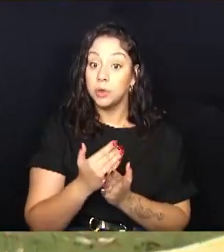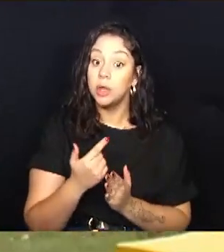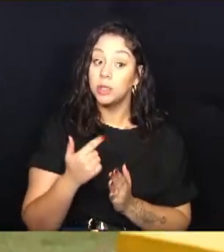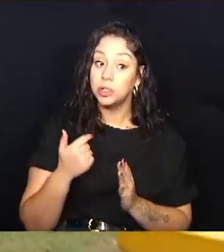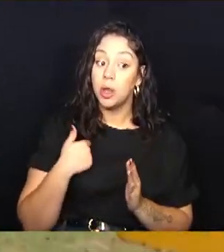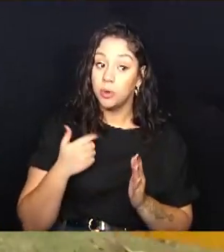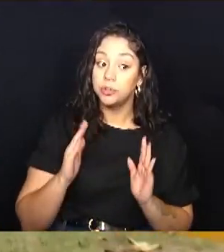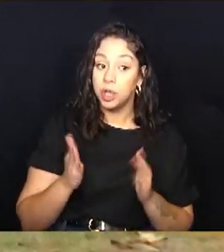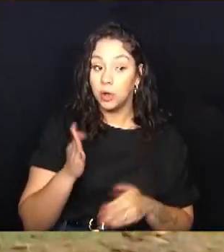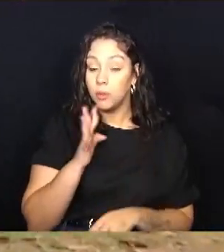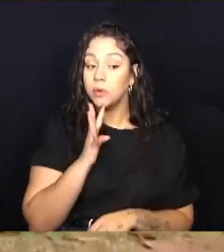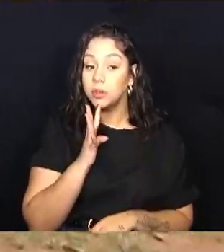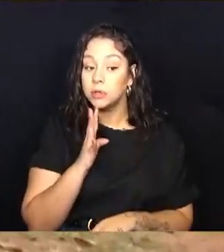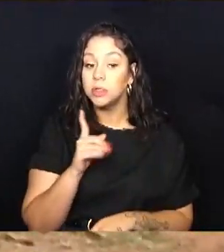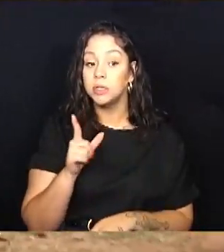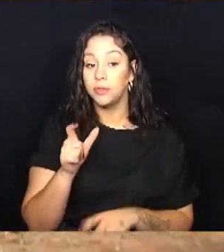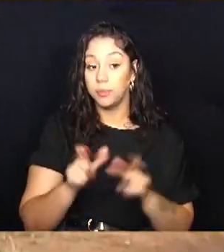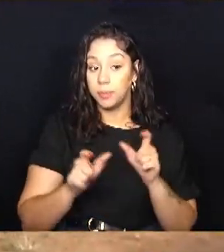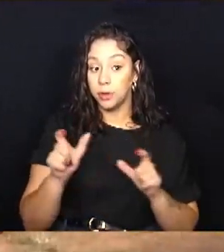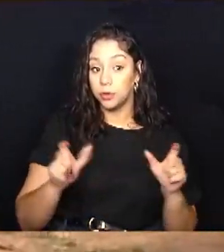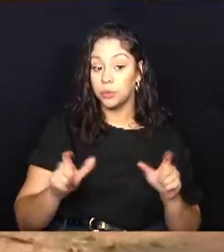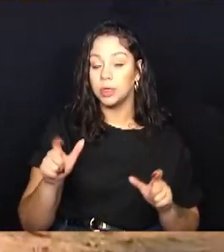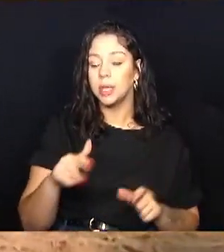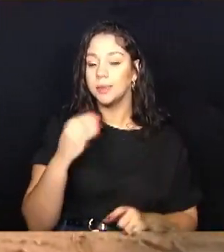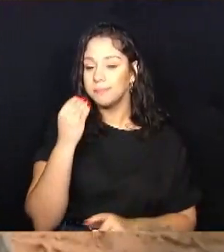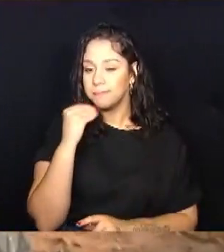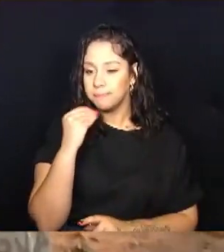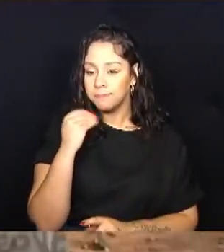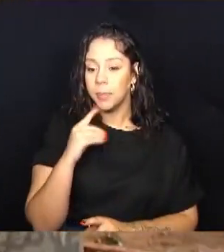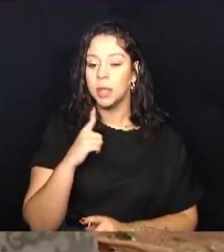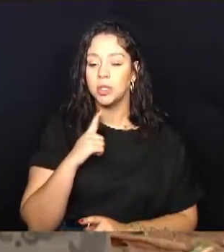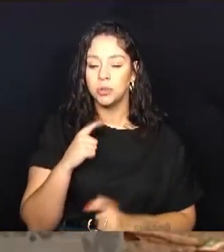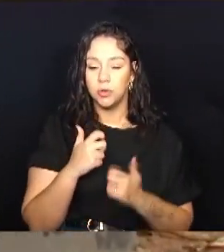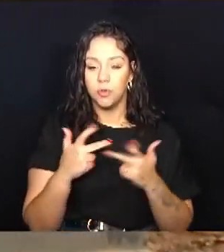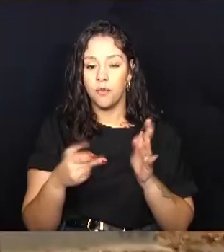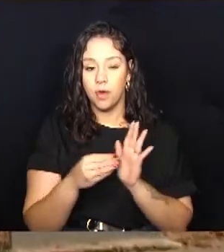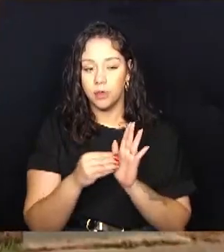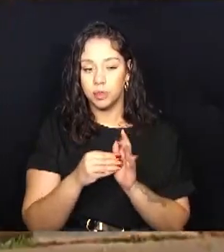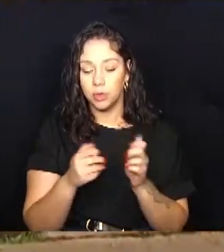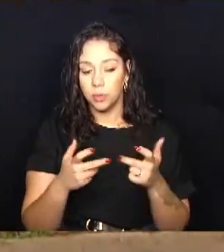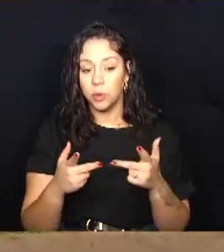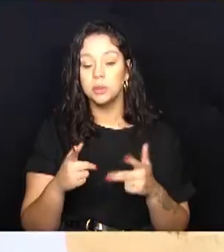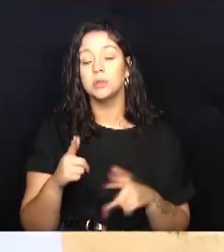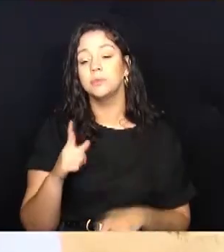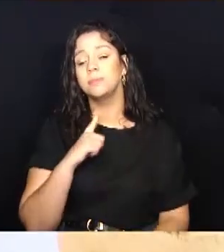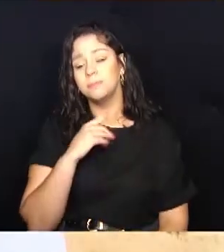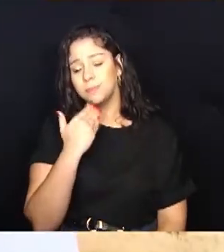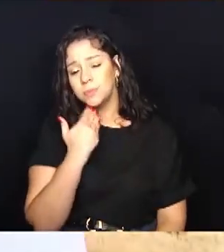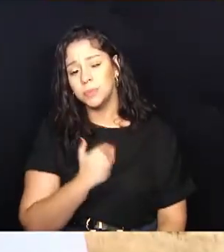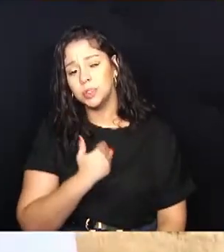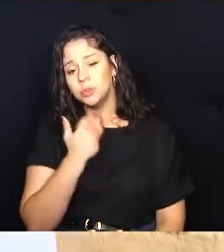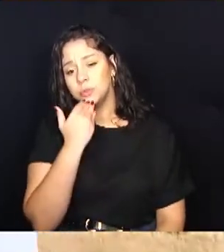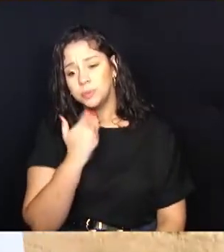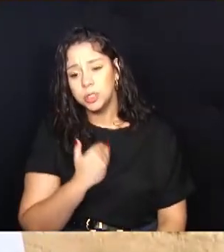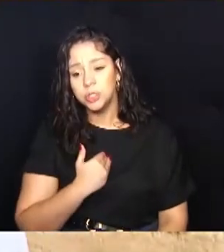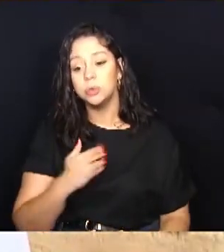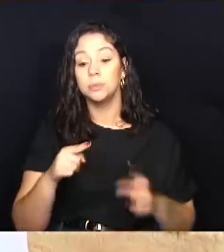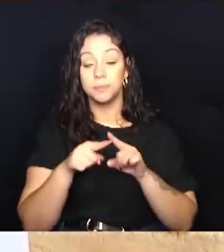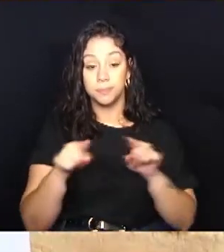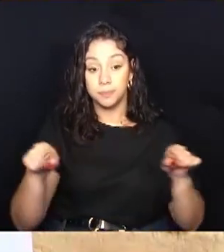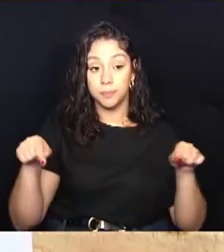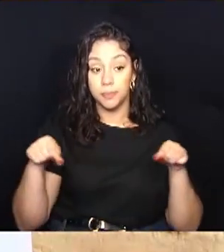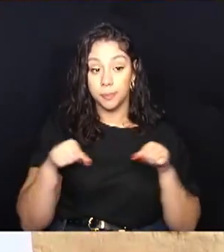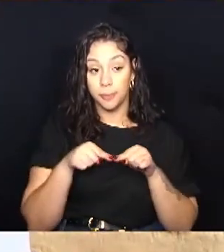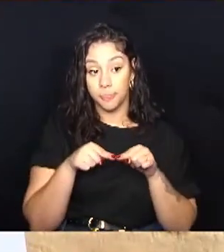reivindicação do pessoal aqui, tem muito pessoal muito carente que tem carença de muita coisa e eles vêm reivindicando e essa quadrinha aqui nós